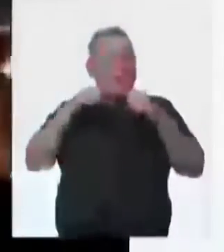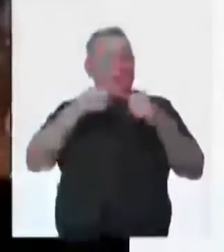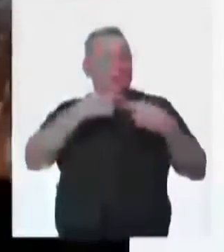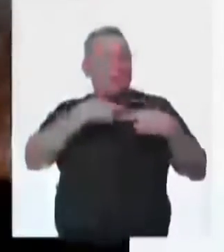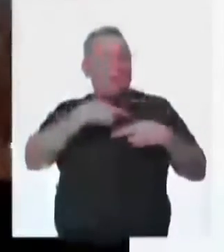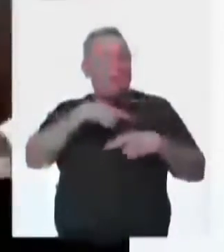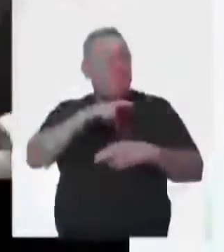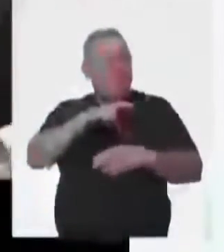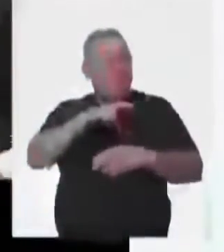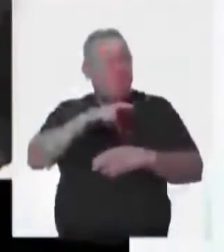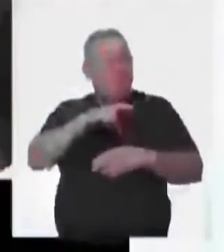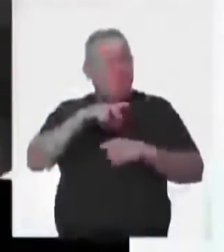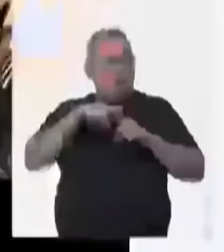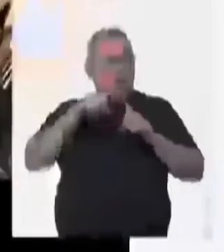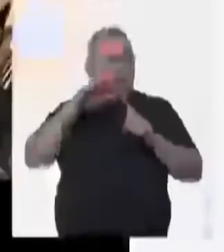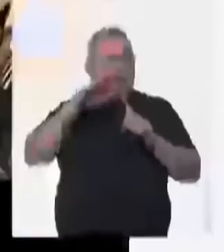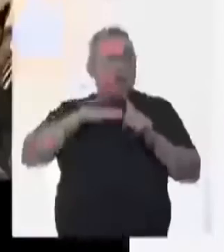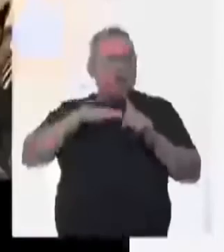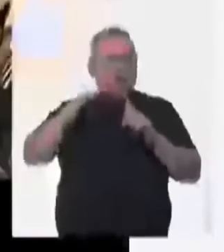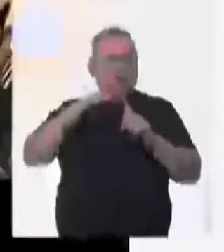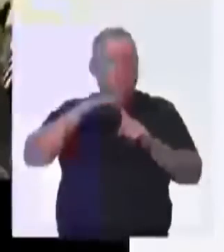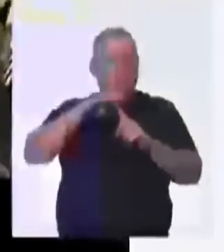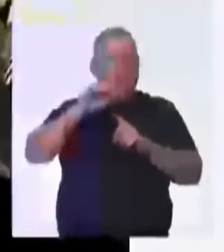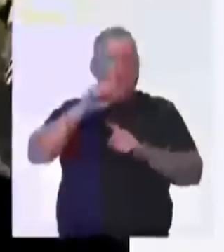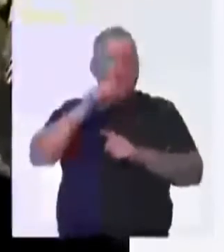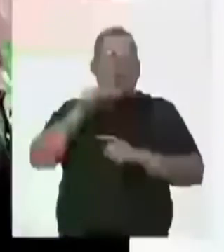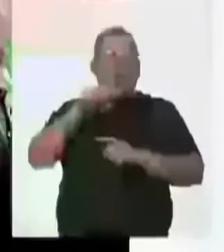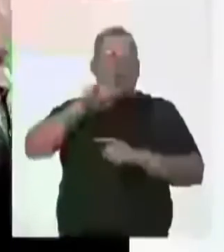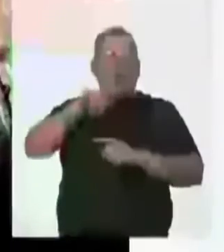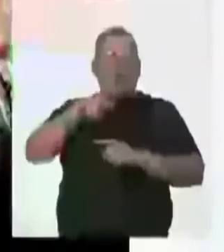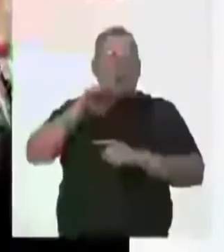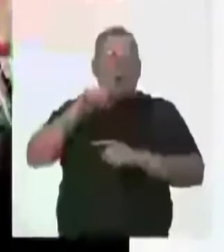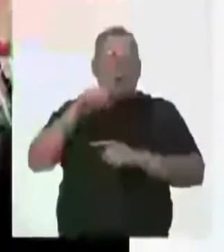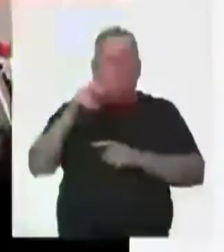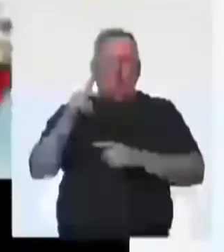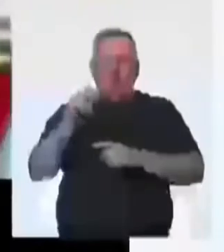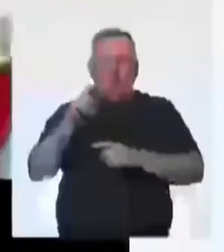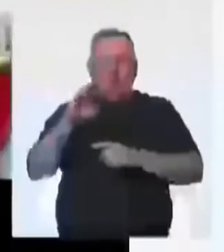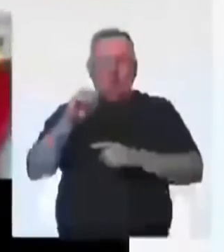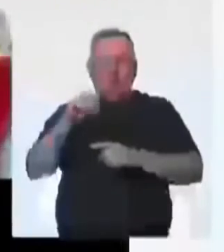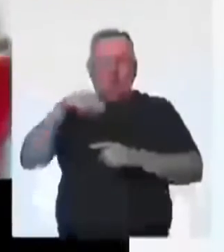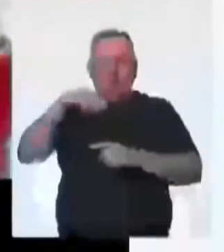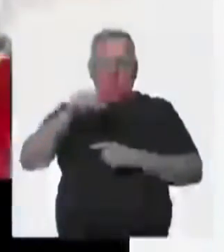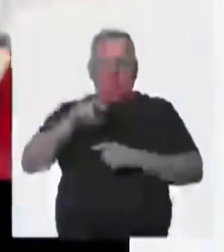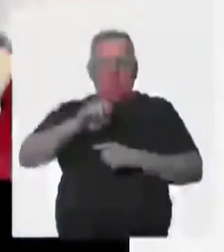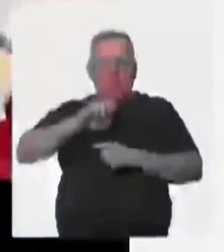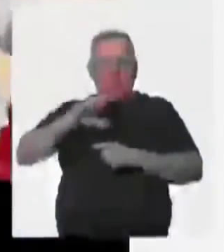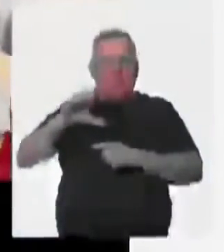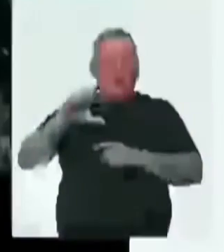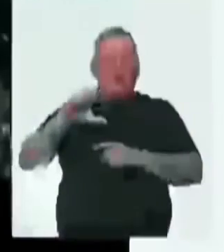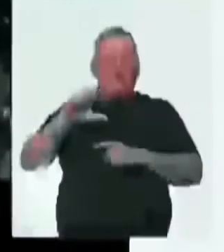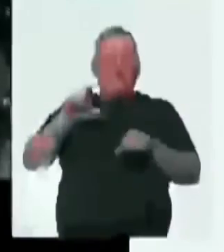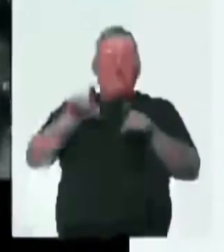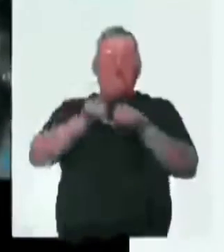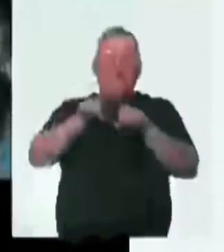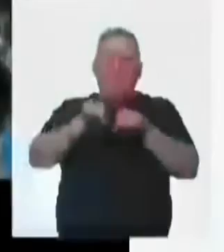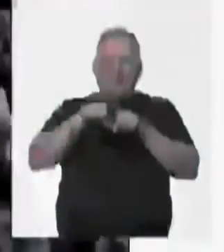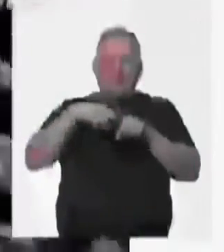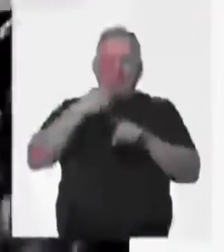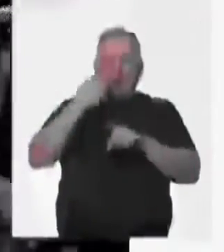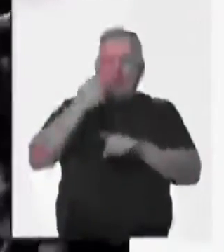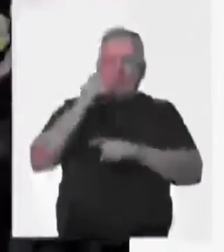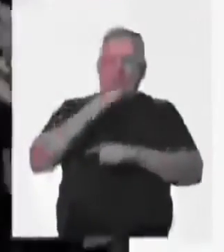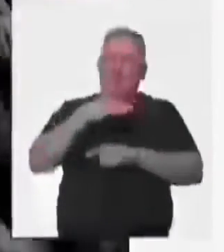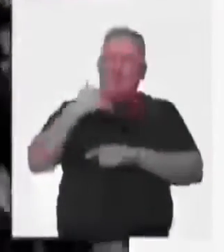Envolve a devoção aos santos juninos São João, São Pedro e São Marçal. E, de modo geral, conta a história da morte